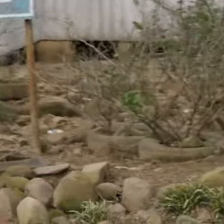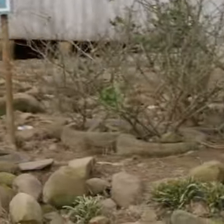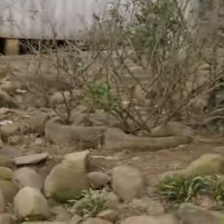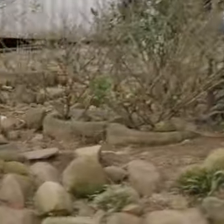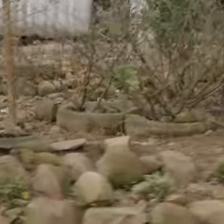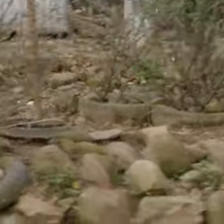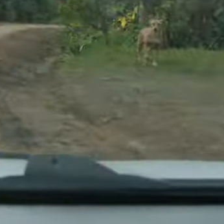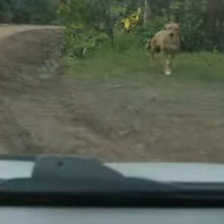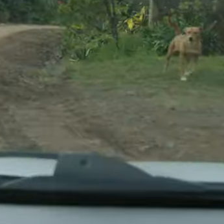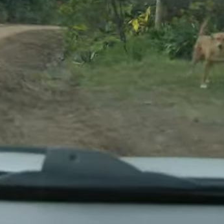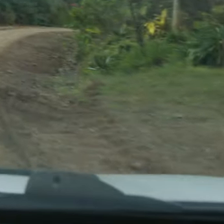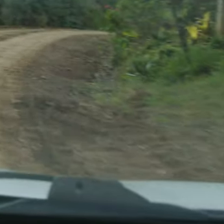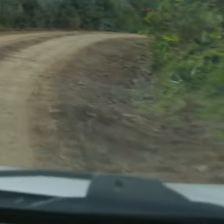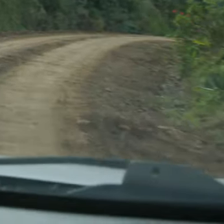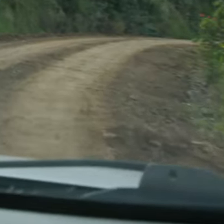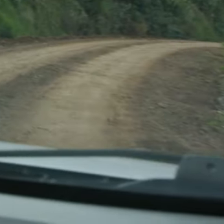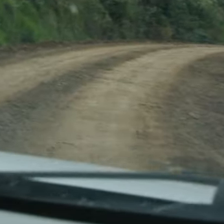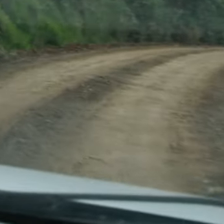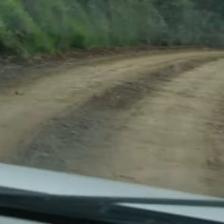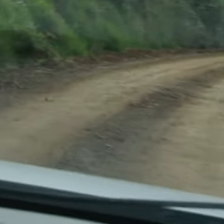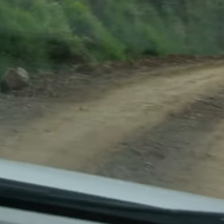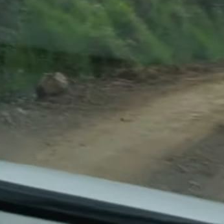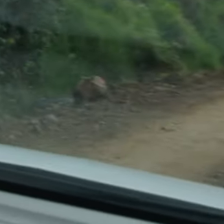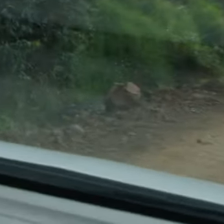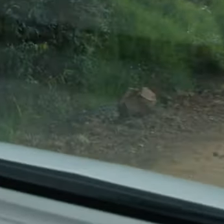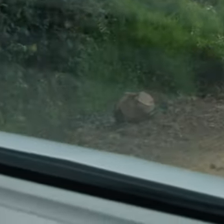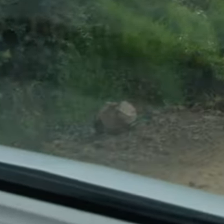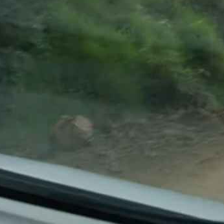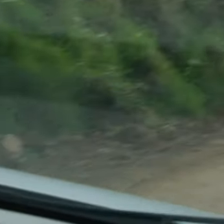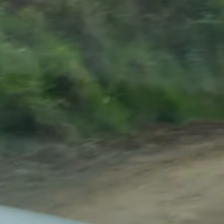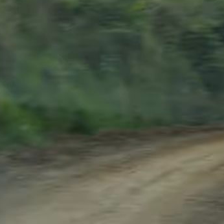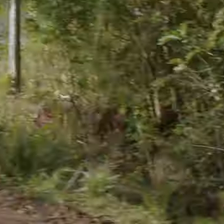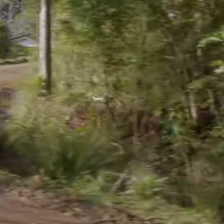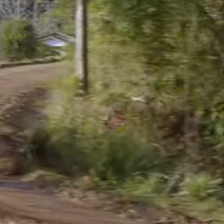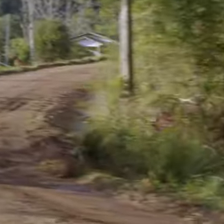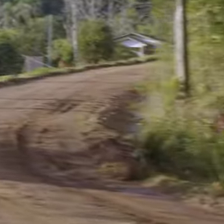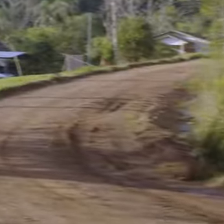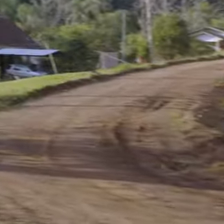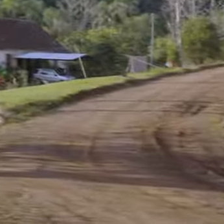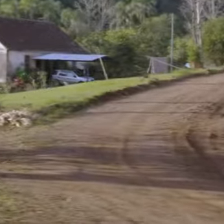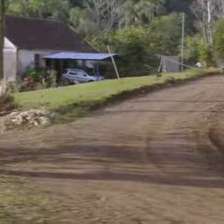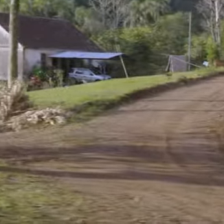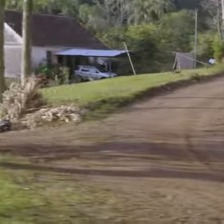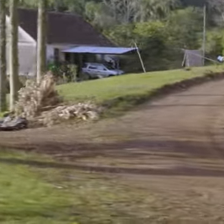Rente a seus pés Novamente no carro Passam por placas Por um homem Com um cesto de vime E um pequeno riacho